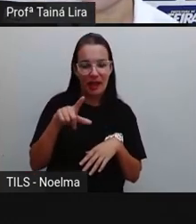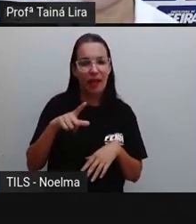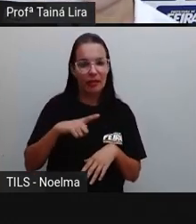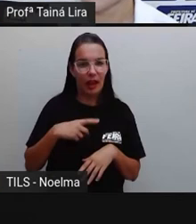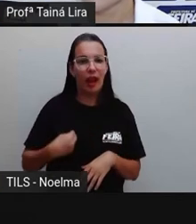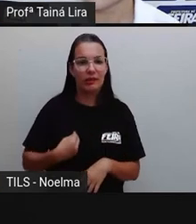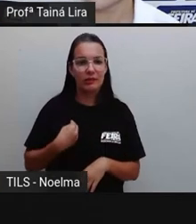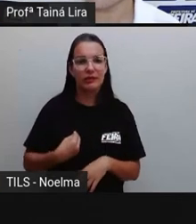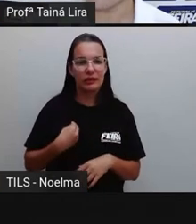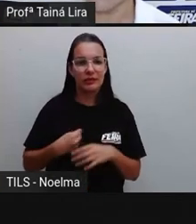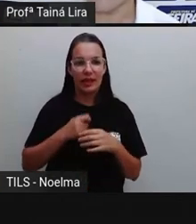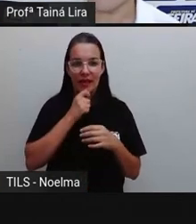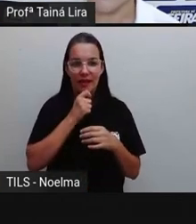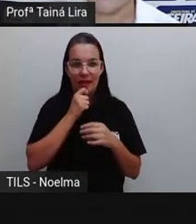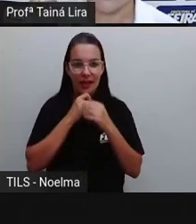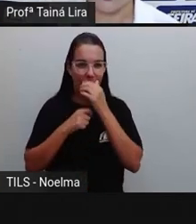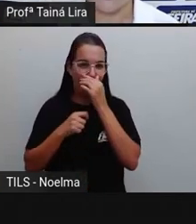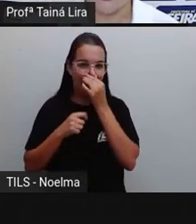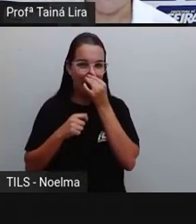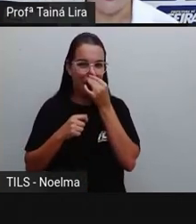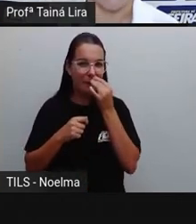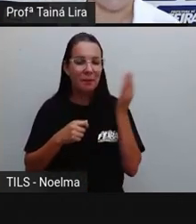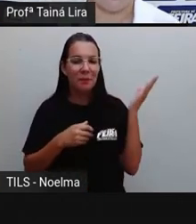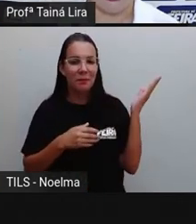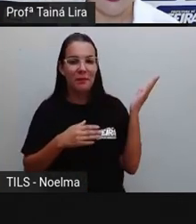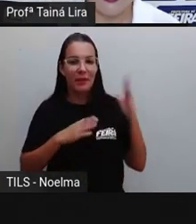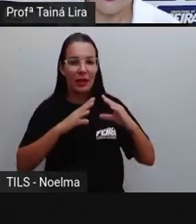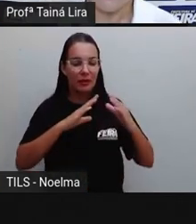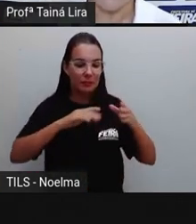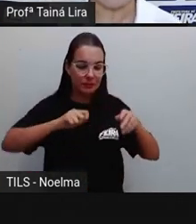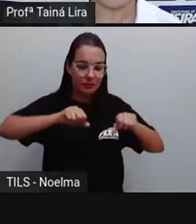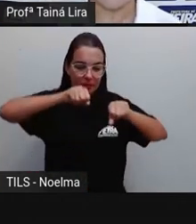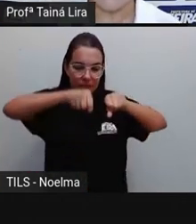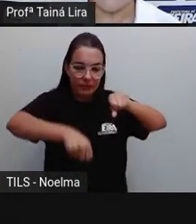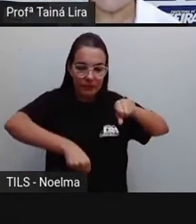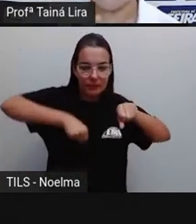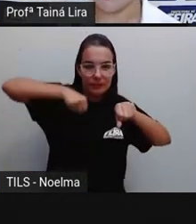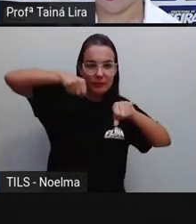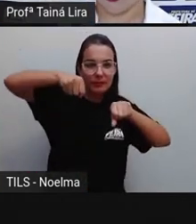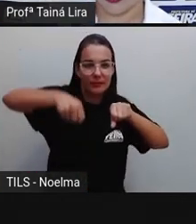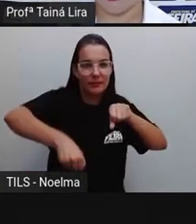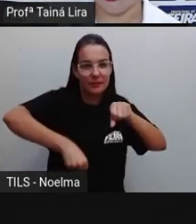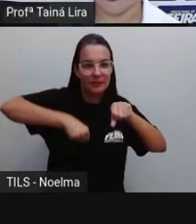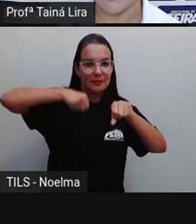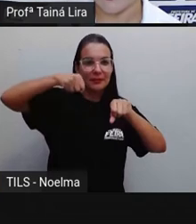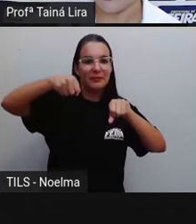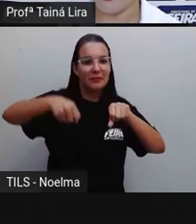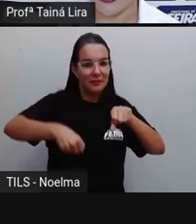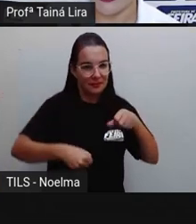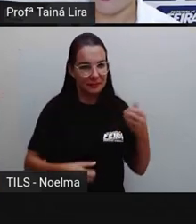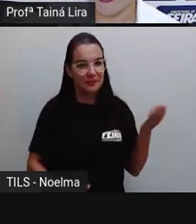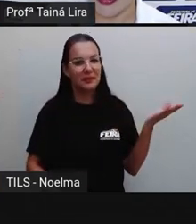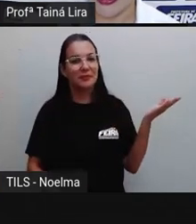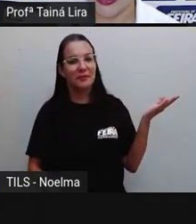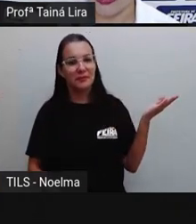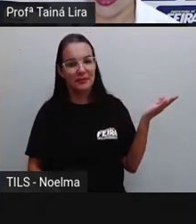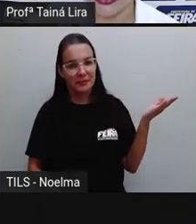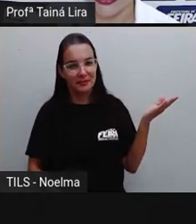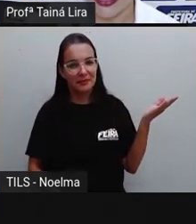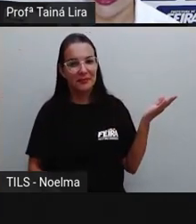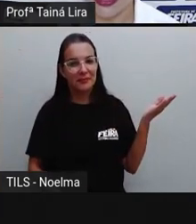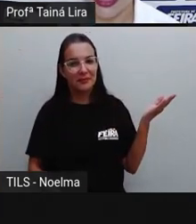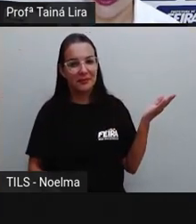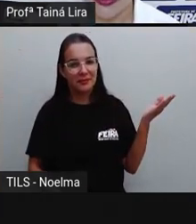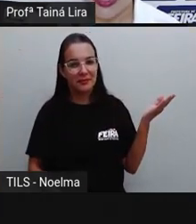existia. Que é o operador de mimeógrafo. O PRO, o que é é mimeógrafo? É esse aparelho amarelo?